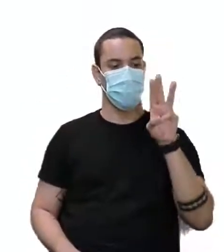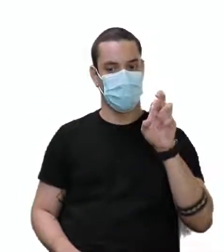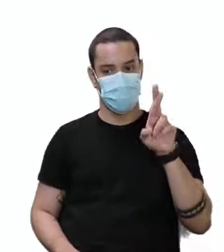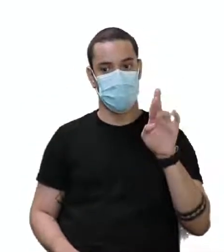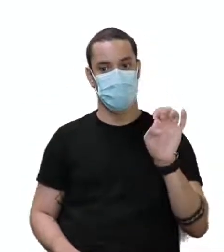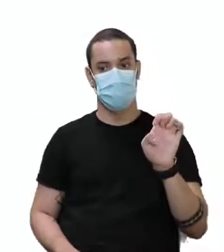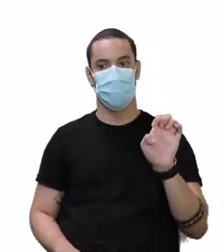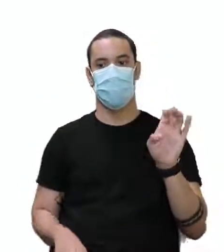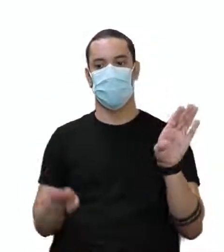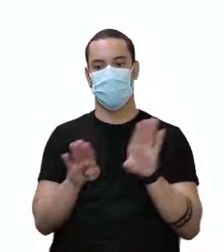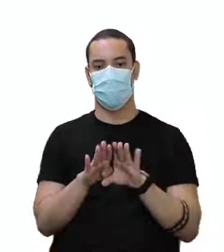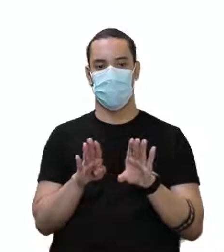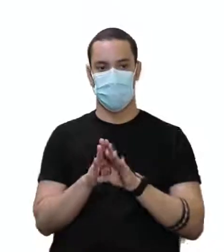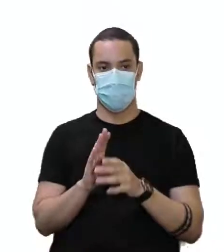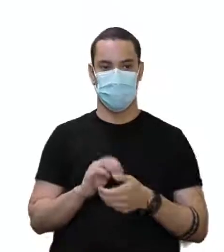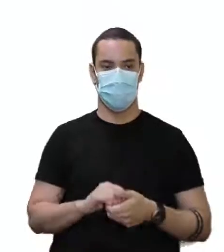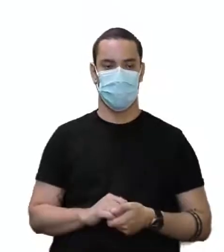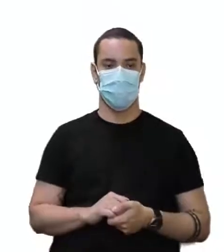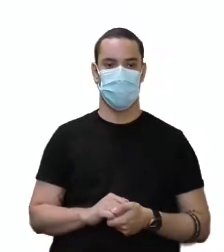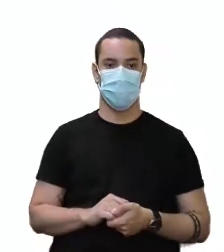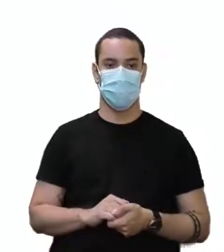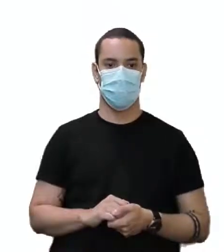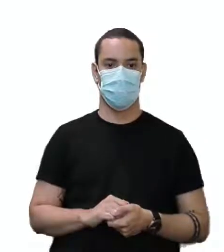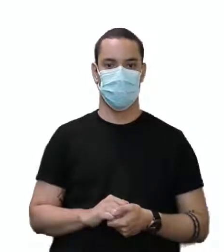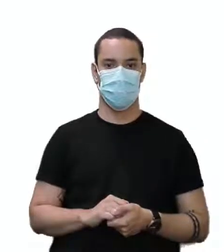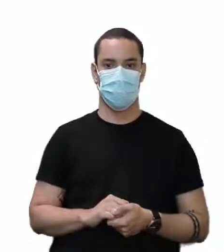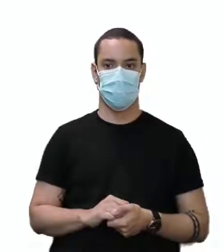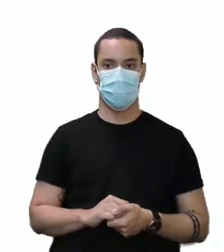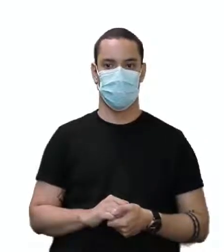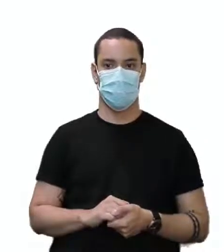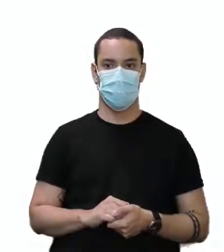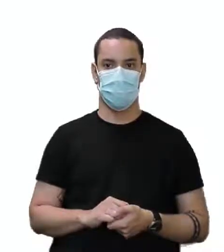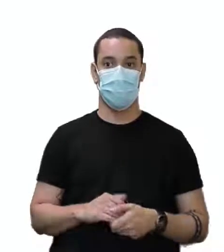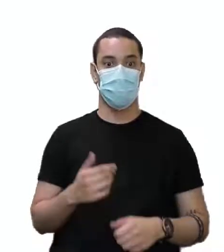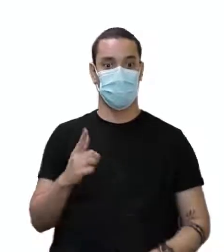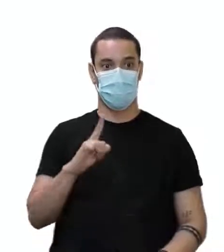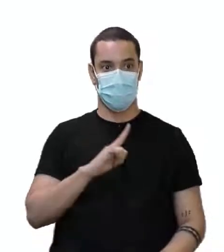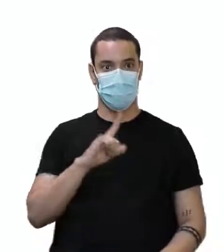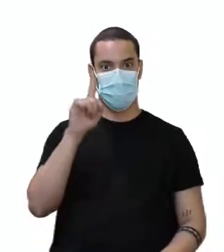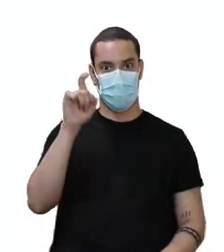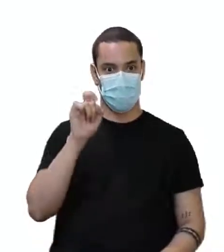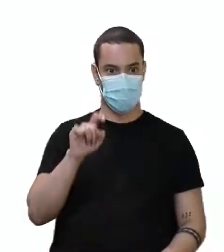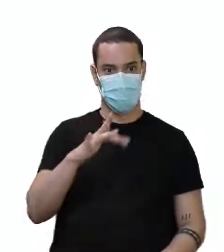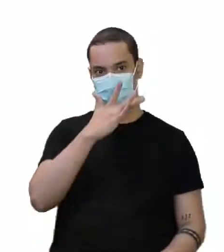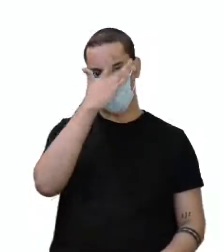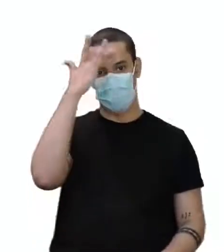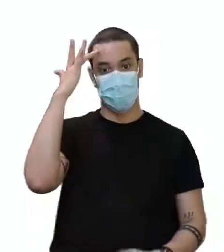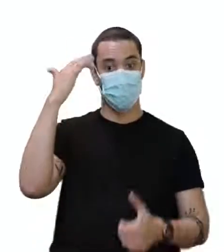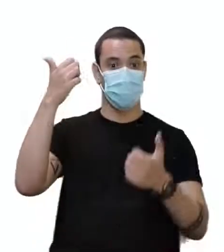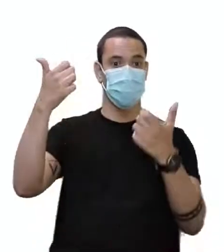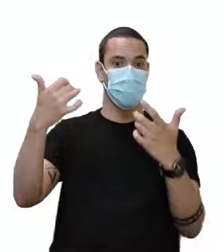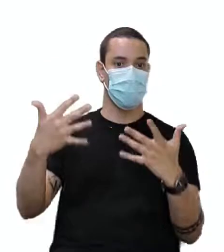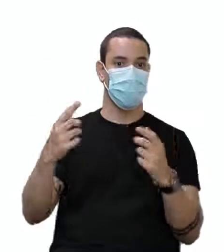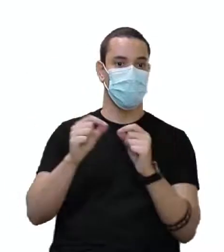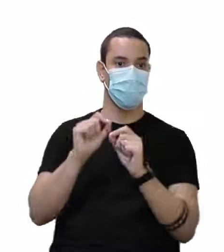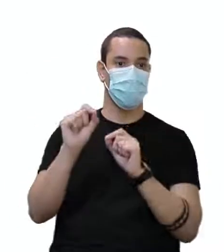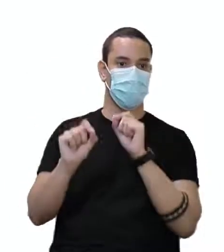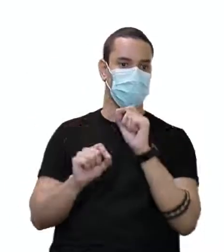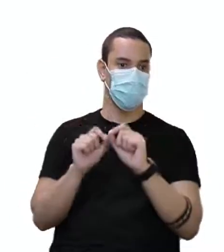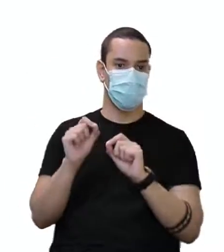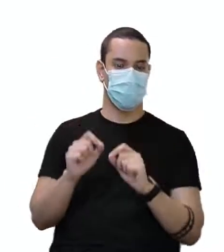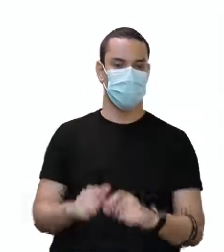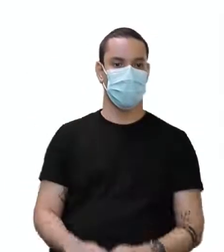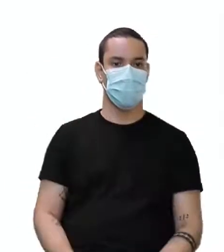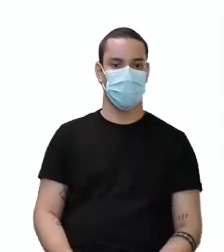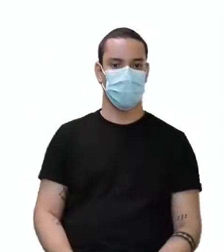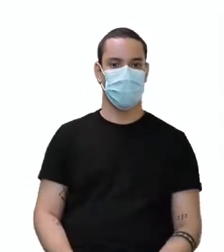além da resposta, dizendo que eles não estavam, tem uma afirmação onde a pessoa diz o que eles estavam fazendo. No, they